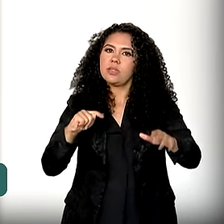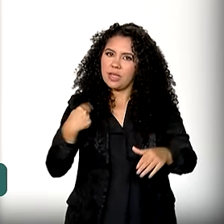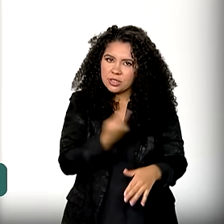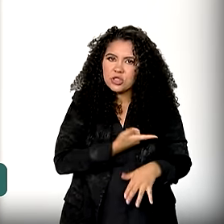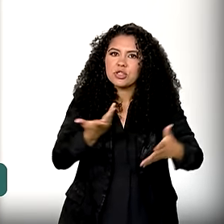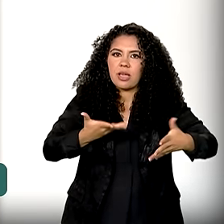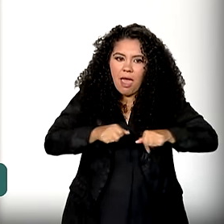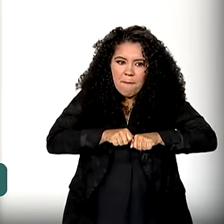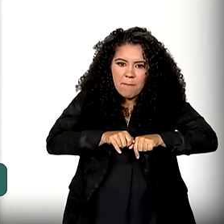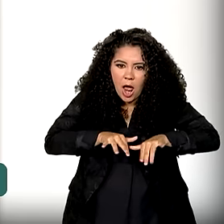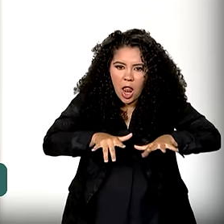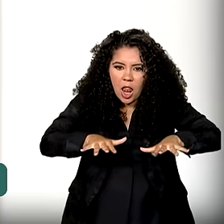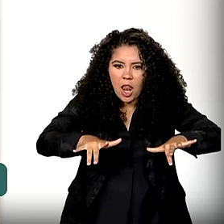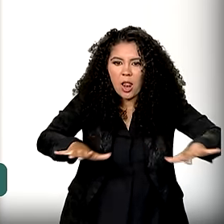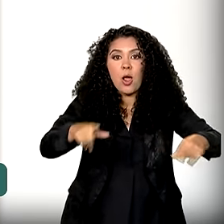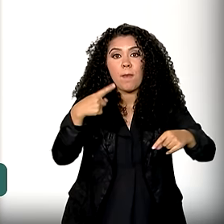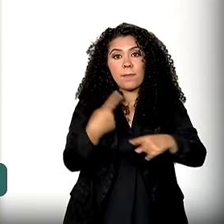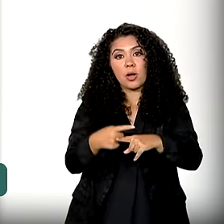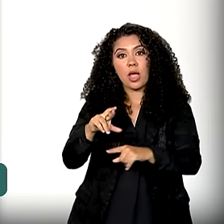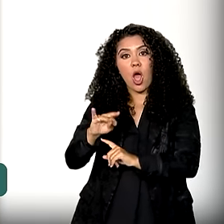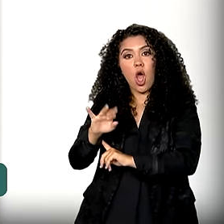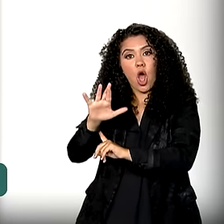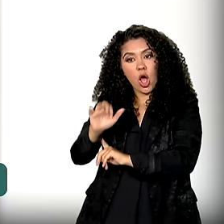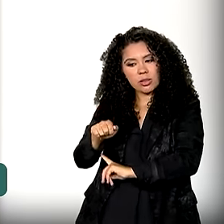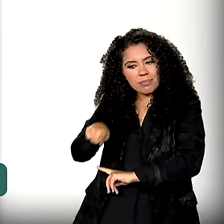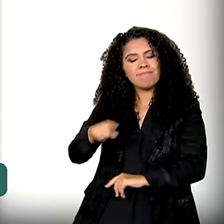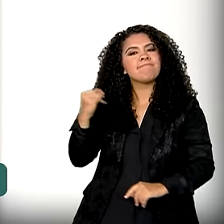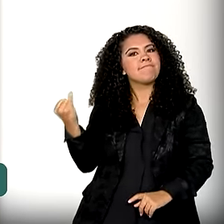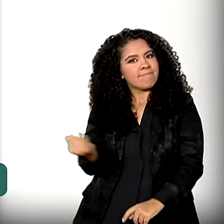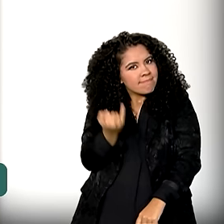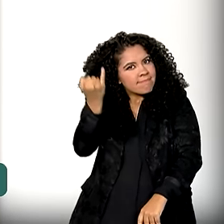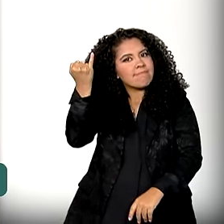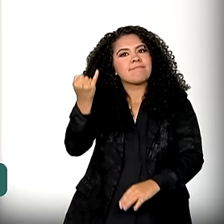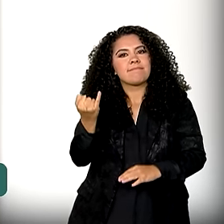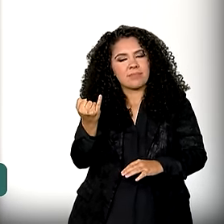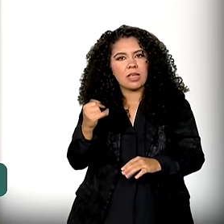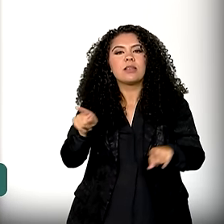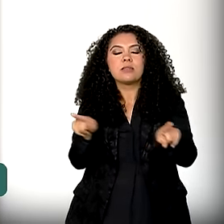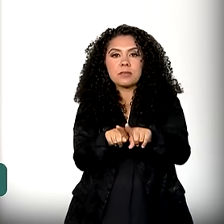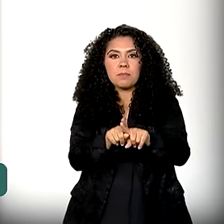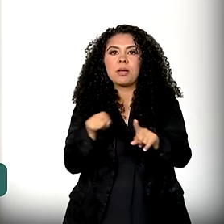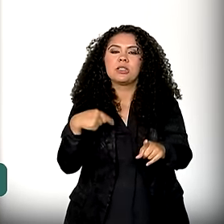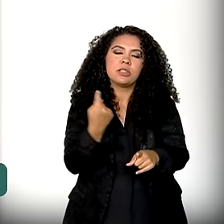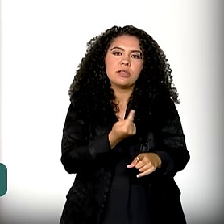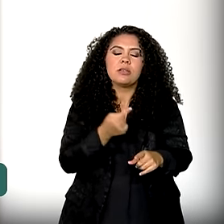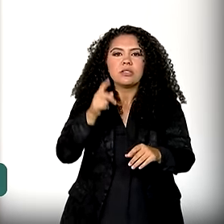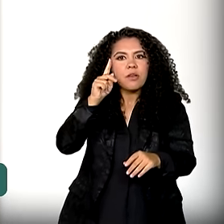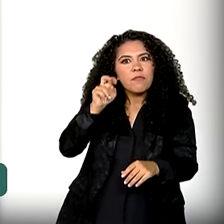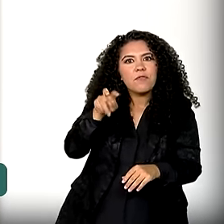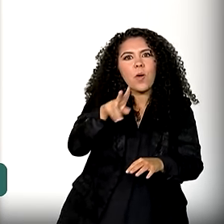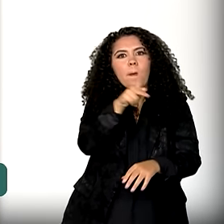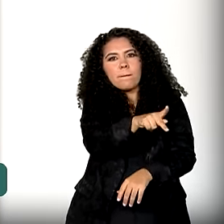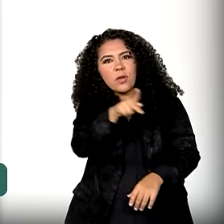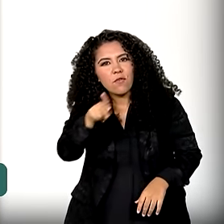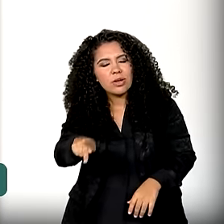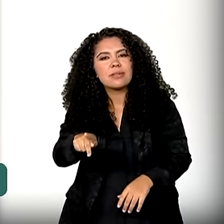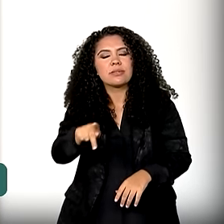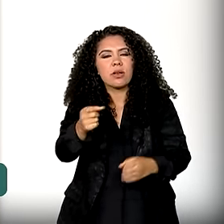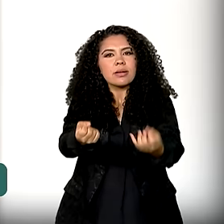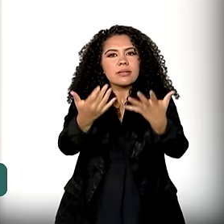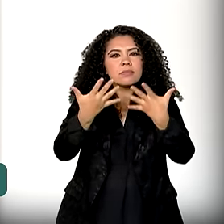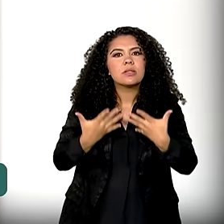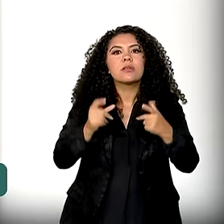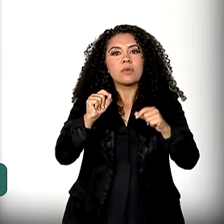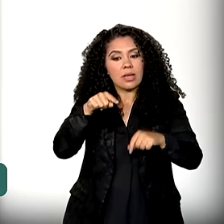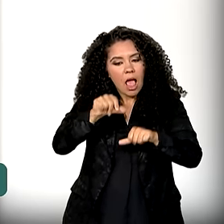expandir, porque essa rota da fruticultura é muito importante. Inclusive, nós recebemos os professores para que essa rota